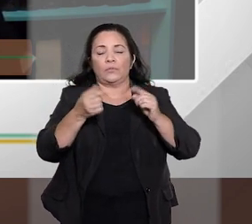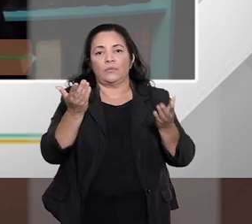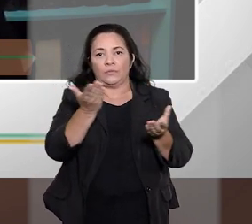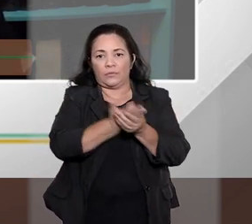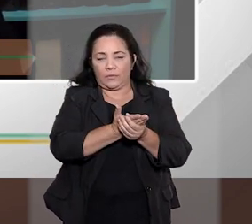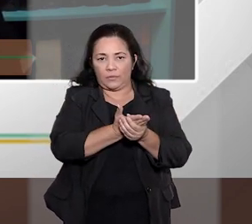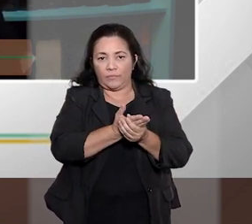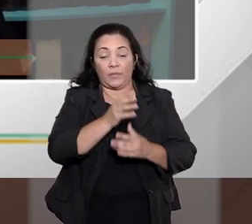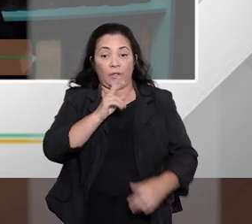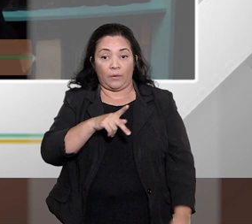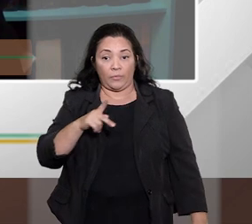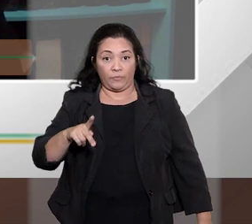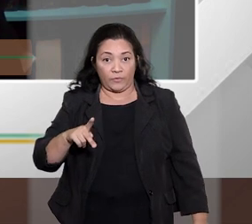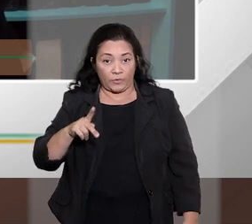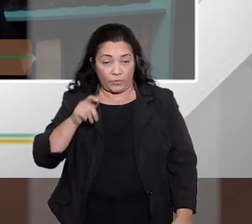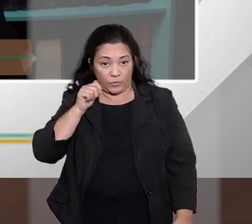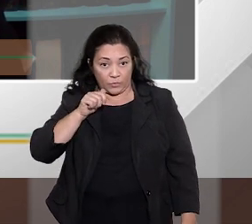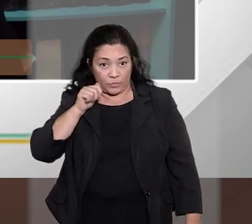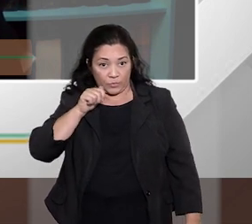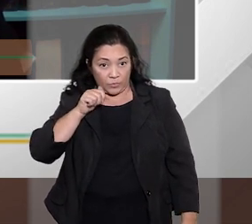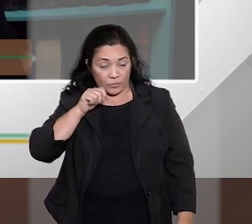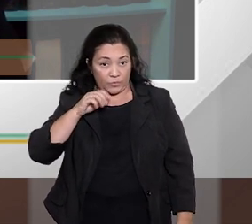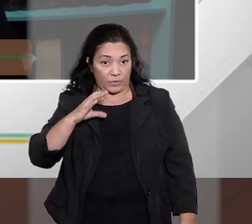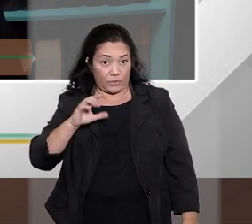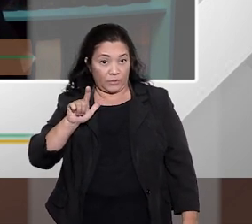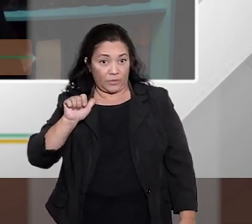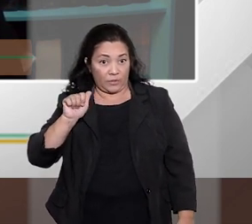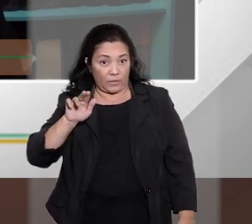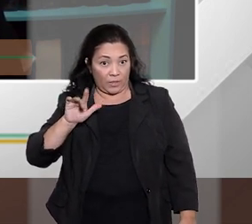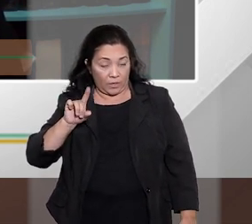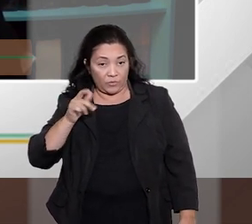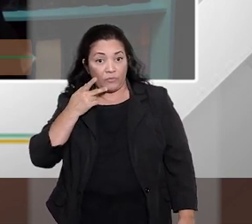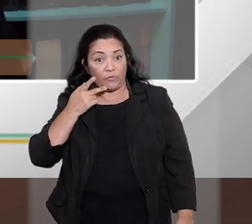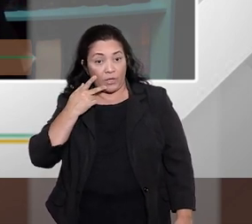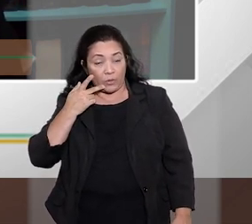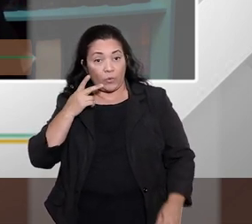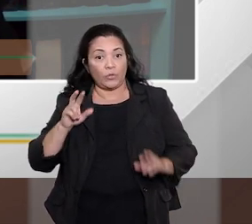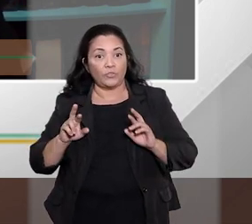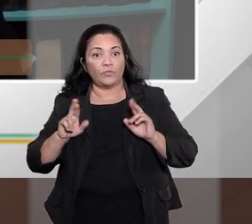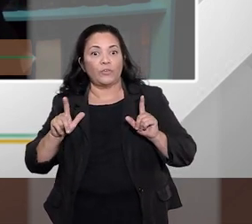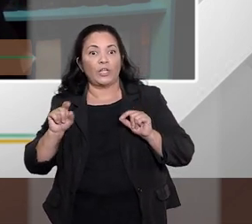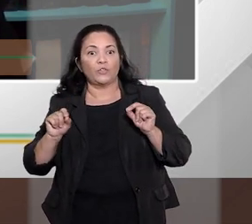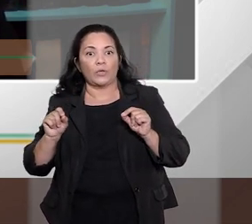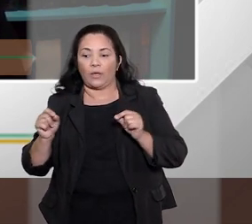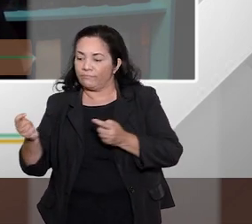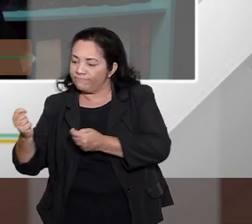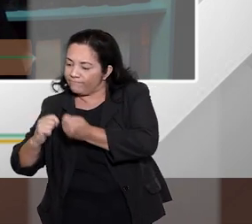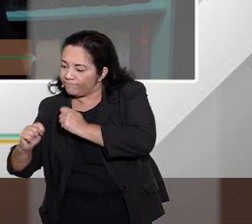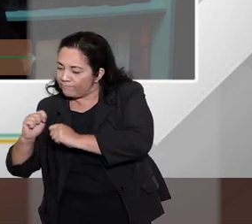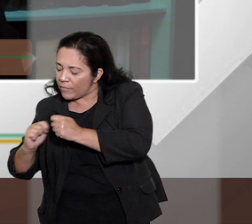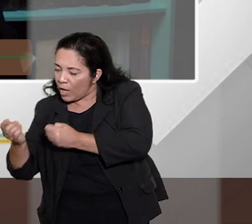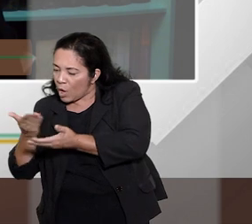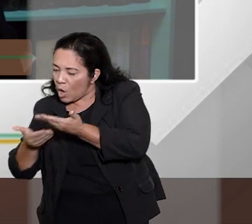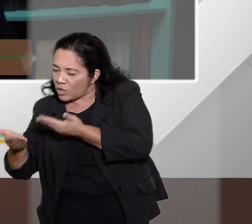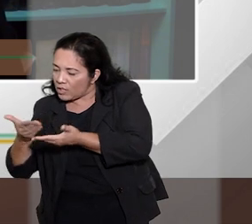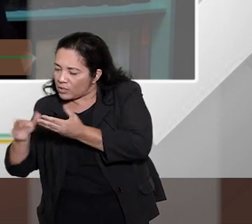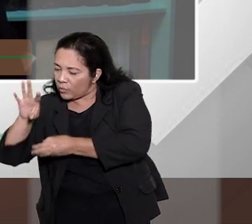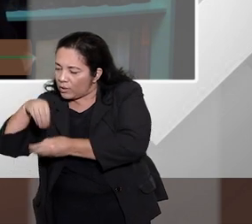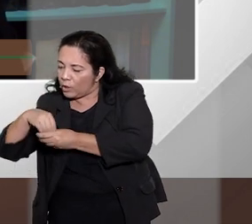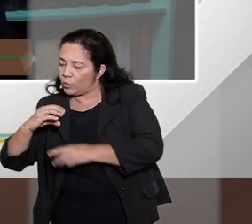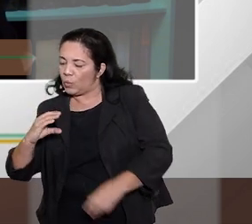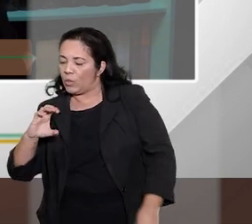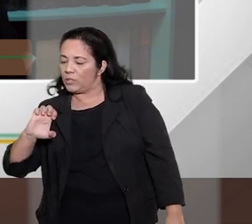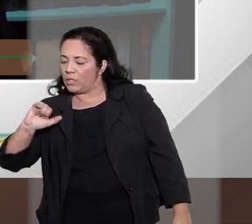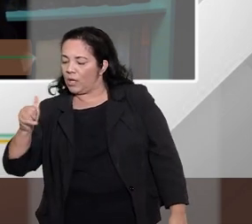pontuado pela professora essa diferença entre aquela que é a conciliação que ela pode ser feita